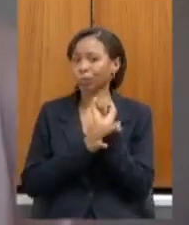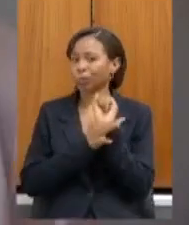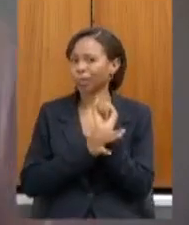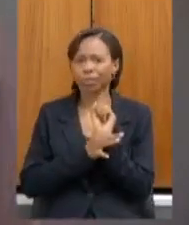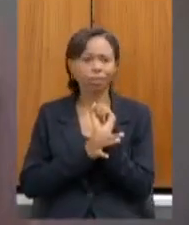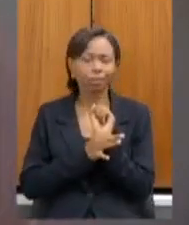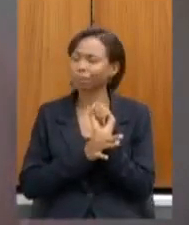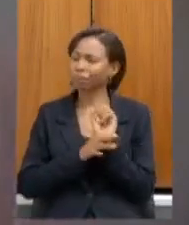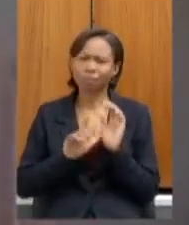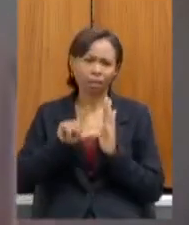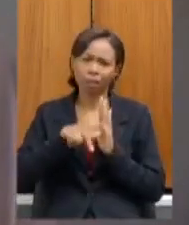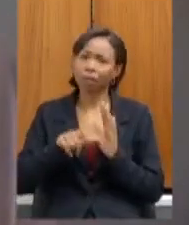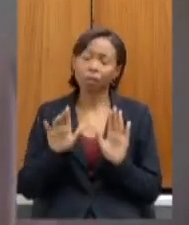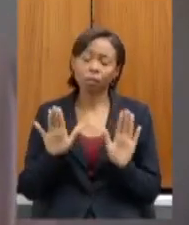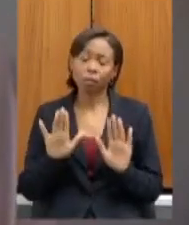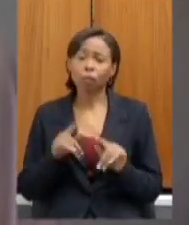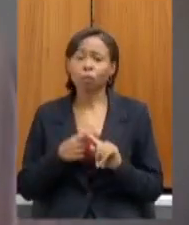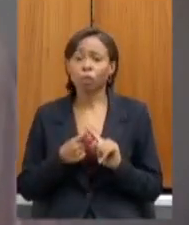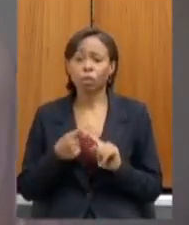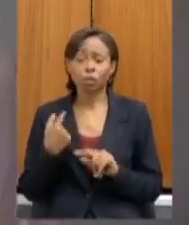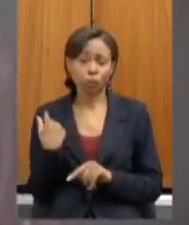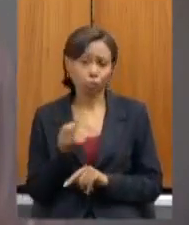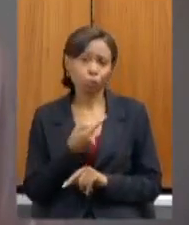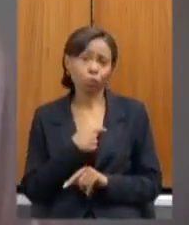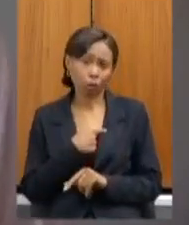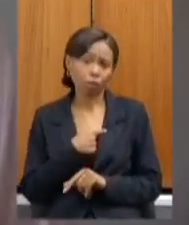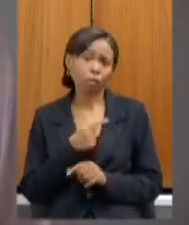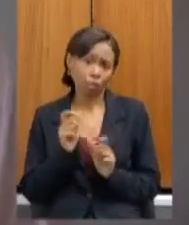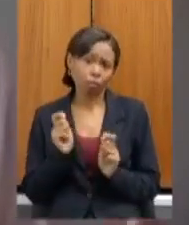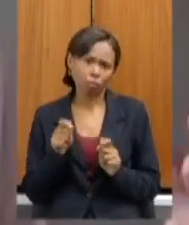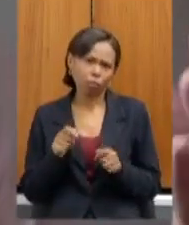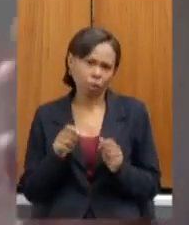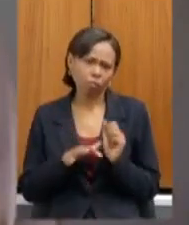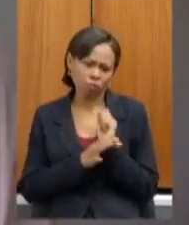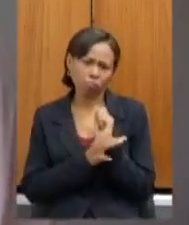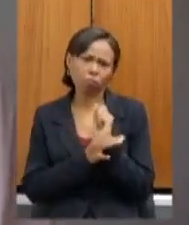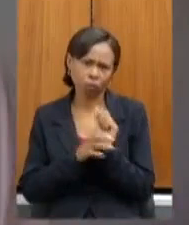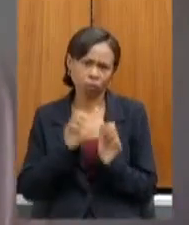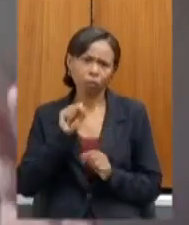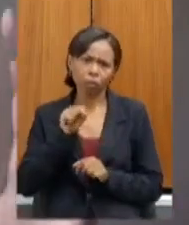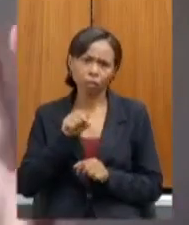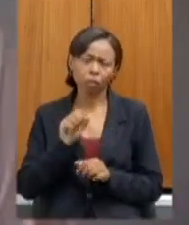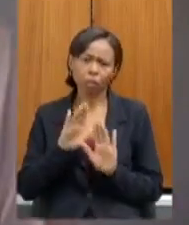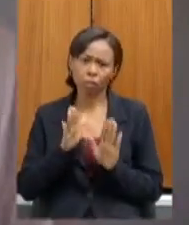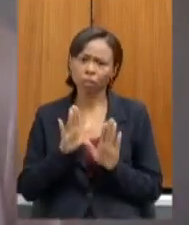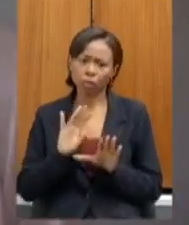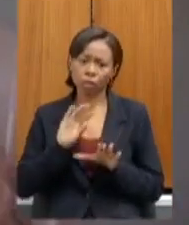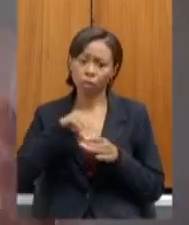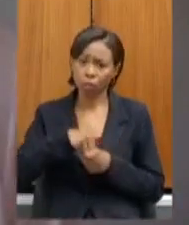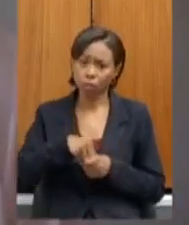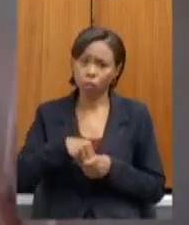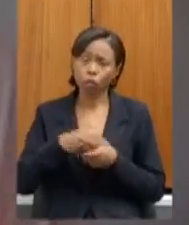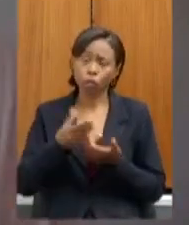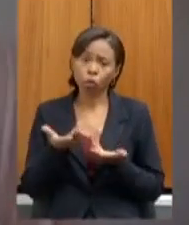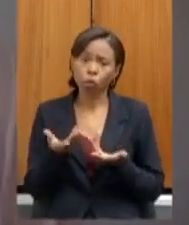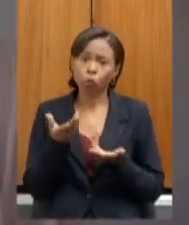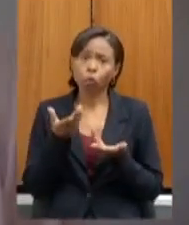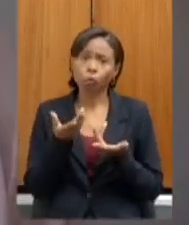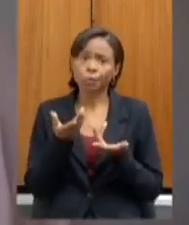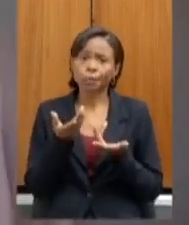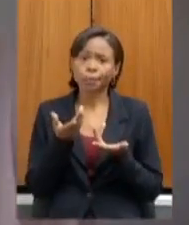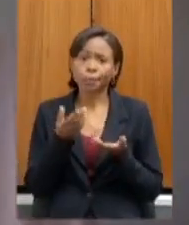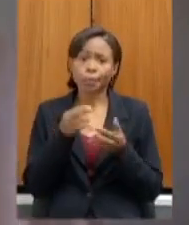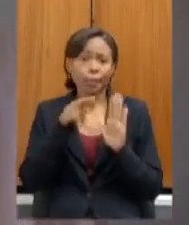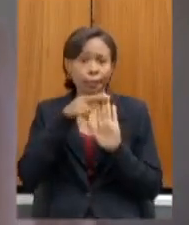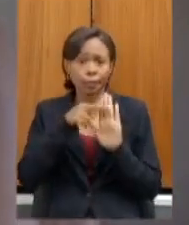porque nós temos toda a condição de prover essa segurança ela inclusive está estabelecida nos instrumentos que a gente teve inclusive dificuldade